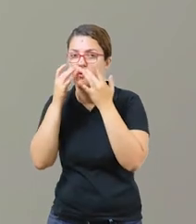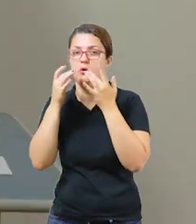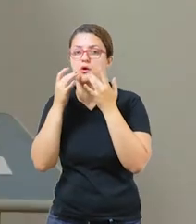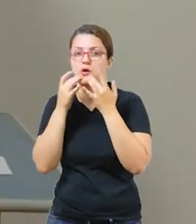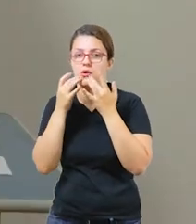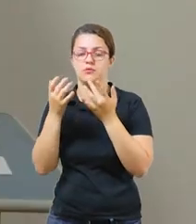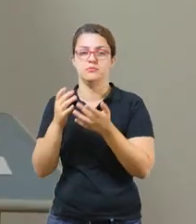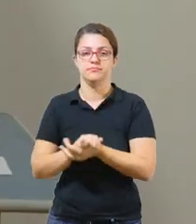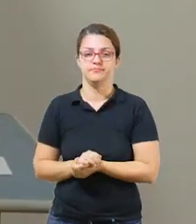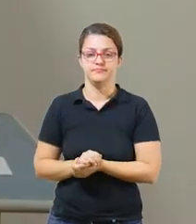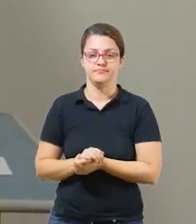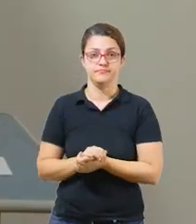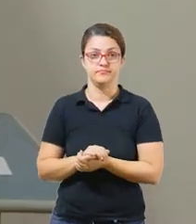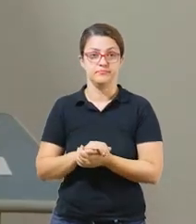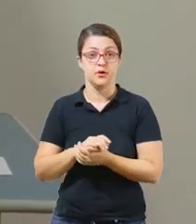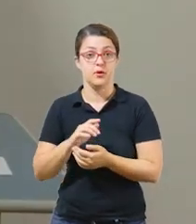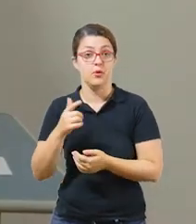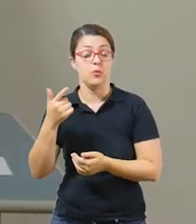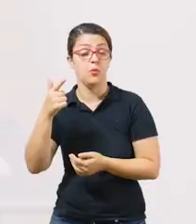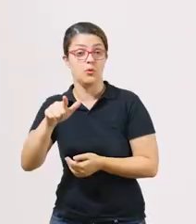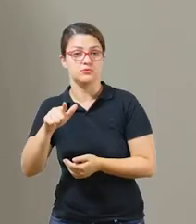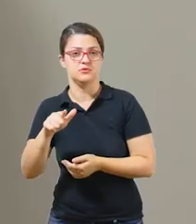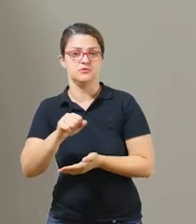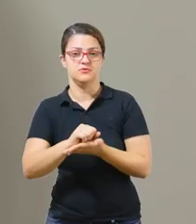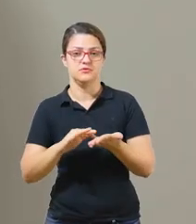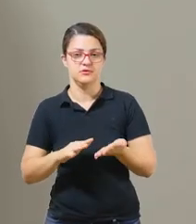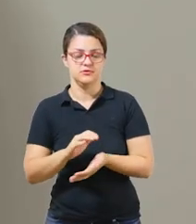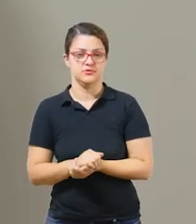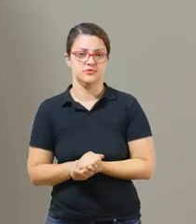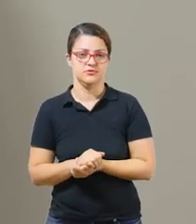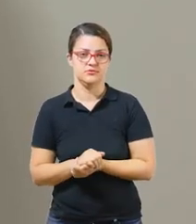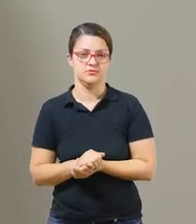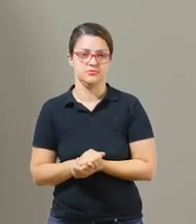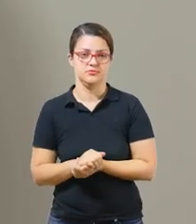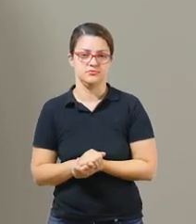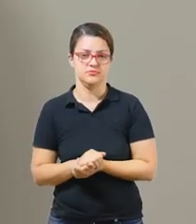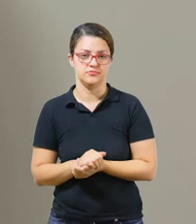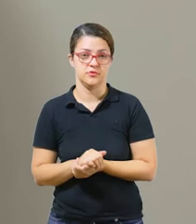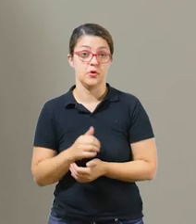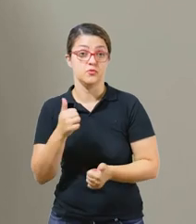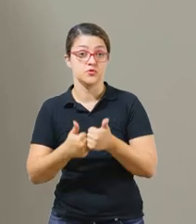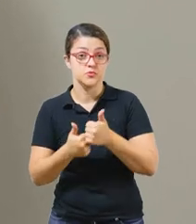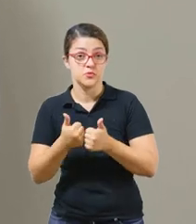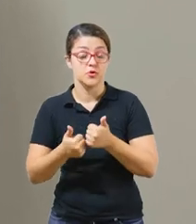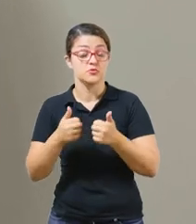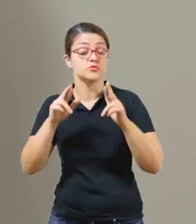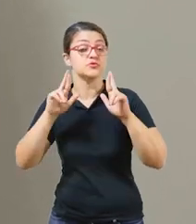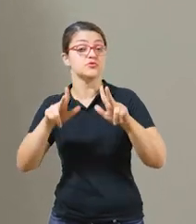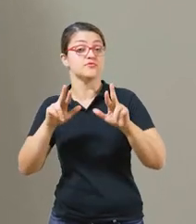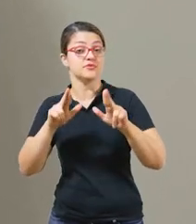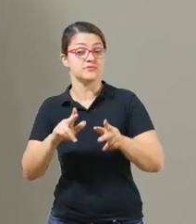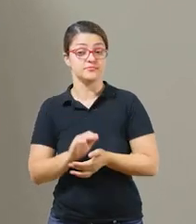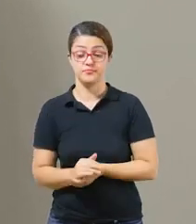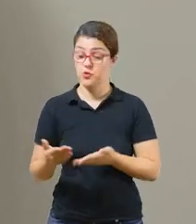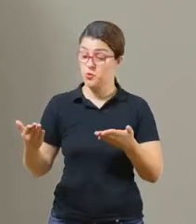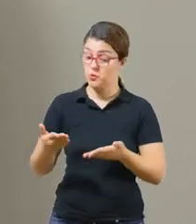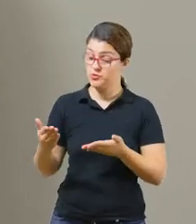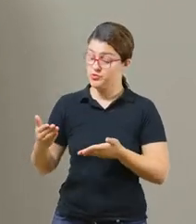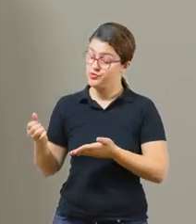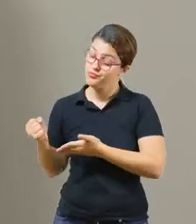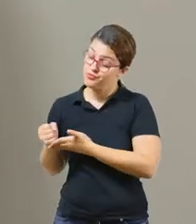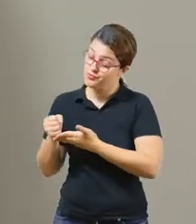atividade. Um futebol diferente. Vamos ver? Vamos agora para a atividade do futebol diferente. Hoje trouxe aqui,